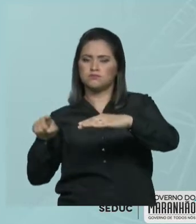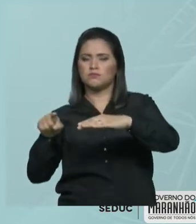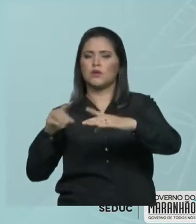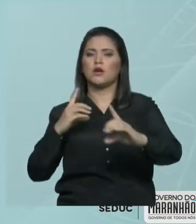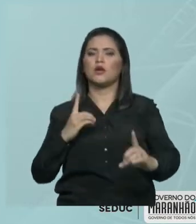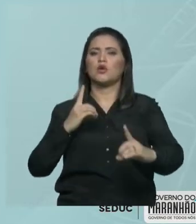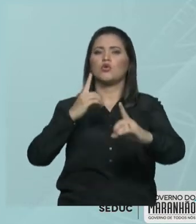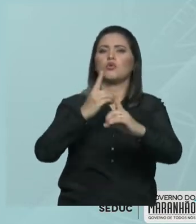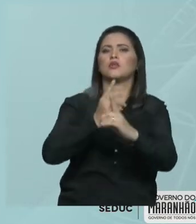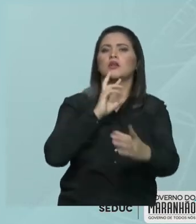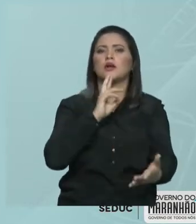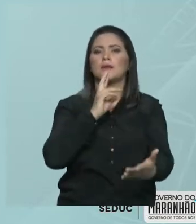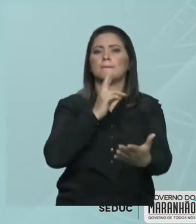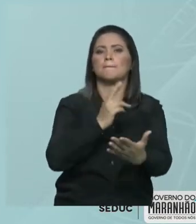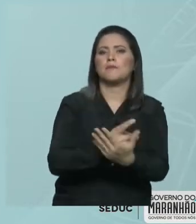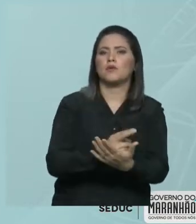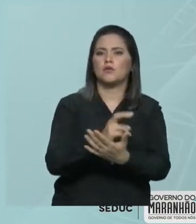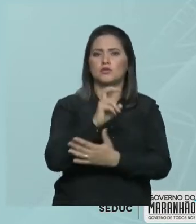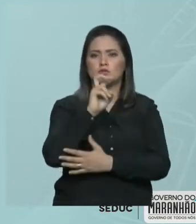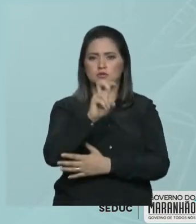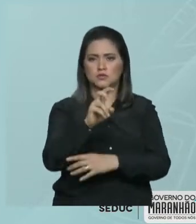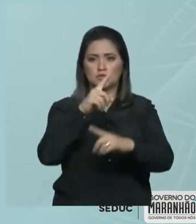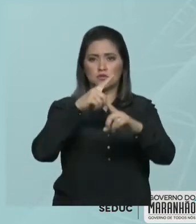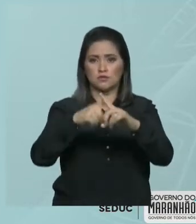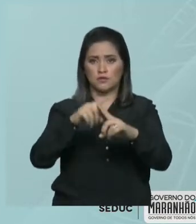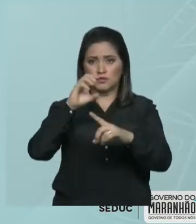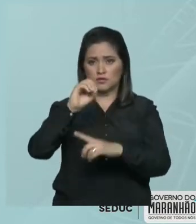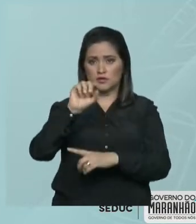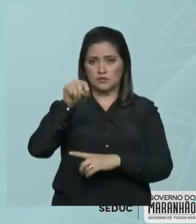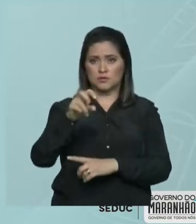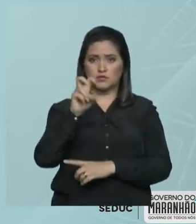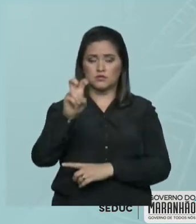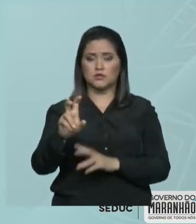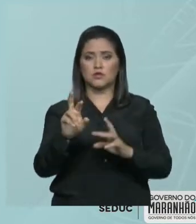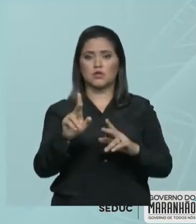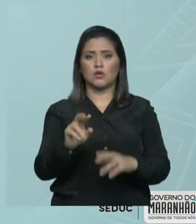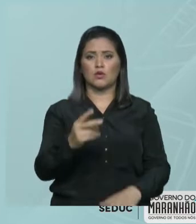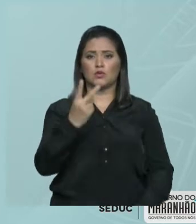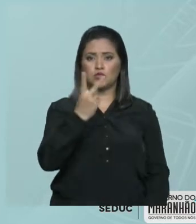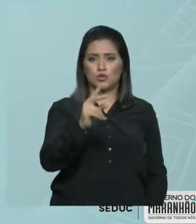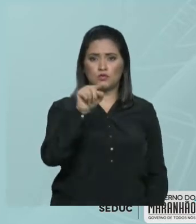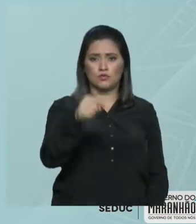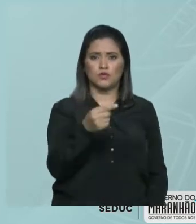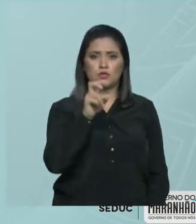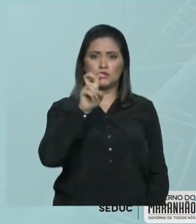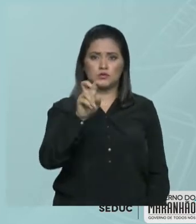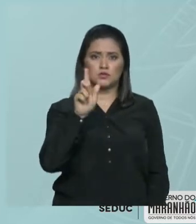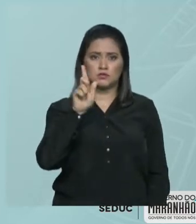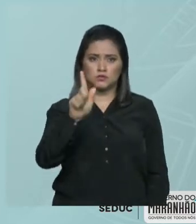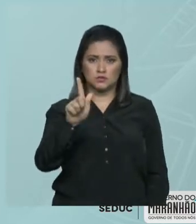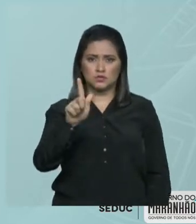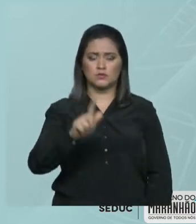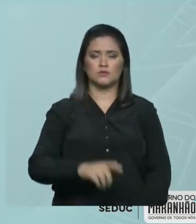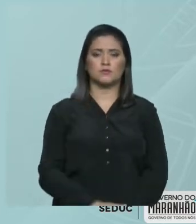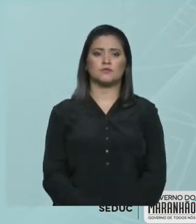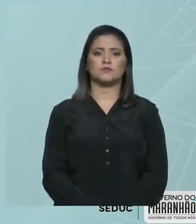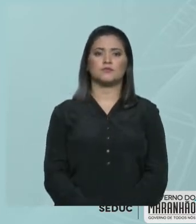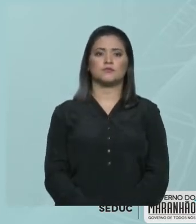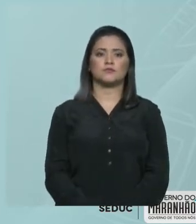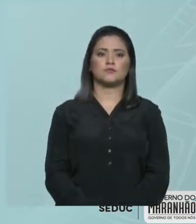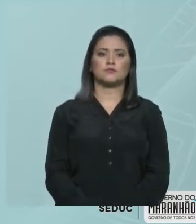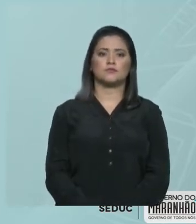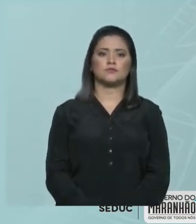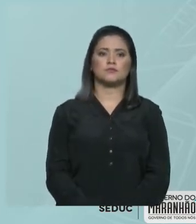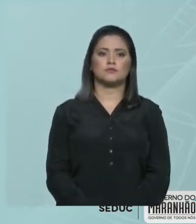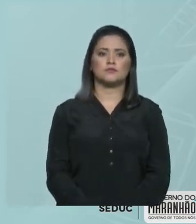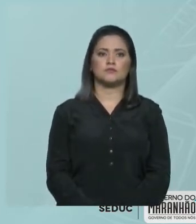nós vamos achar que a massa do soluto é de 2,5 gramas do soluto. Ok, pessoal? Tudo bem? Essa